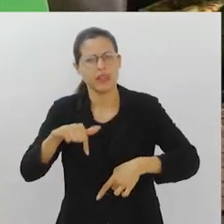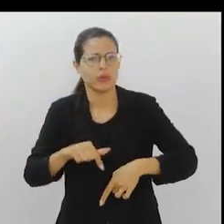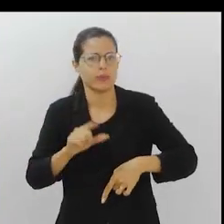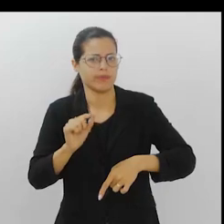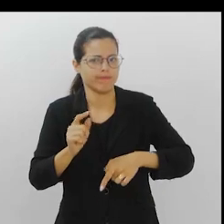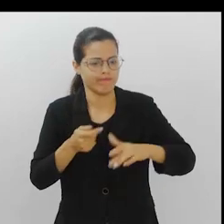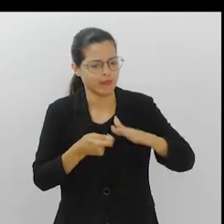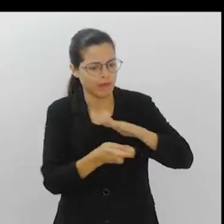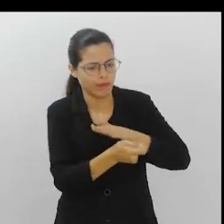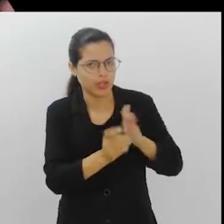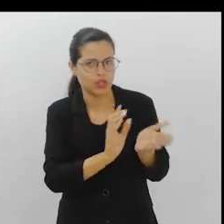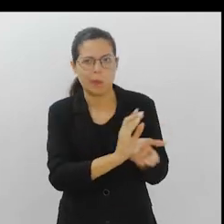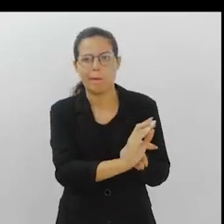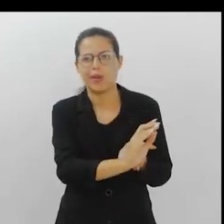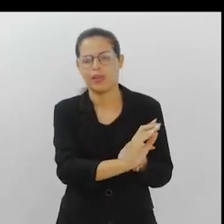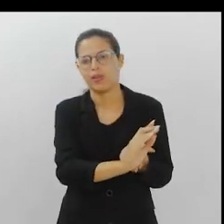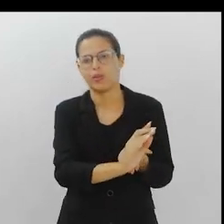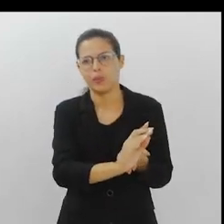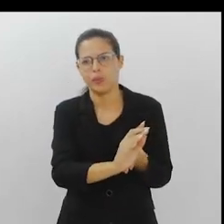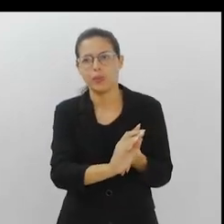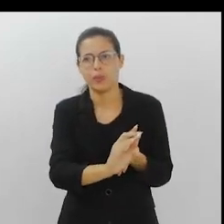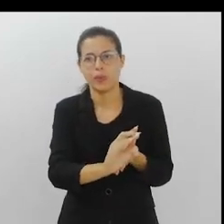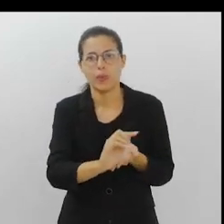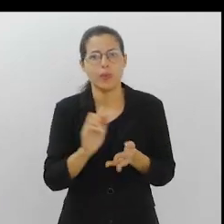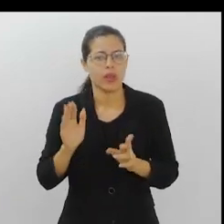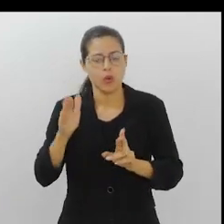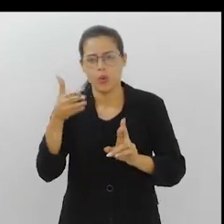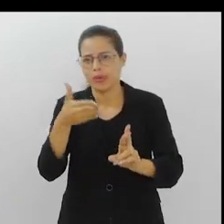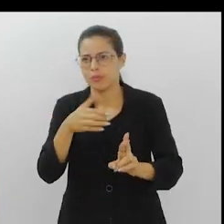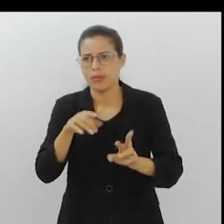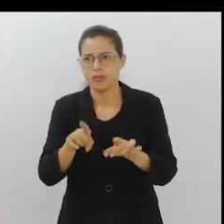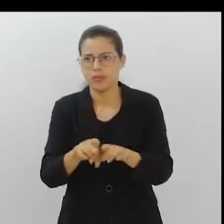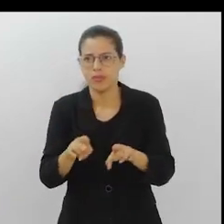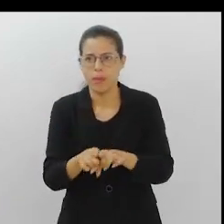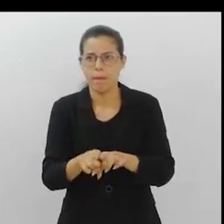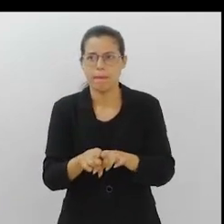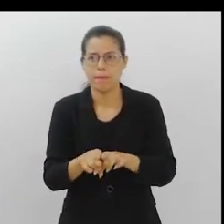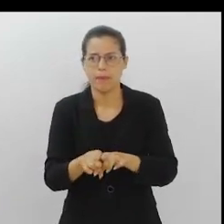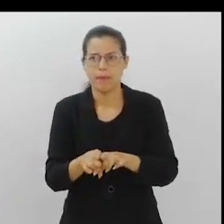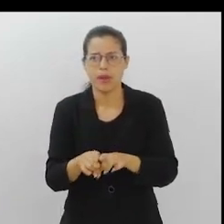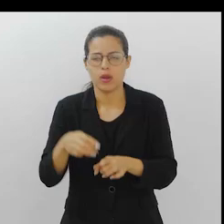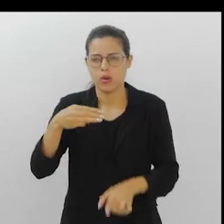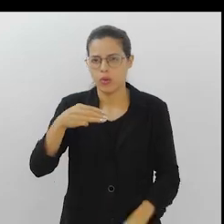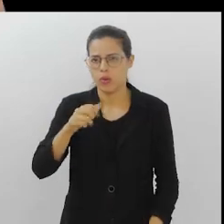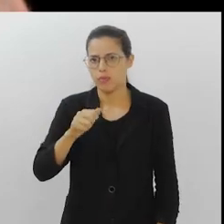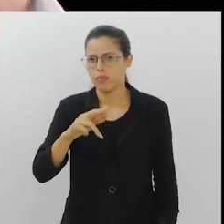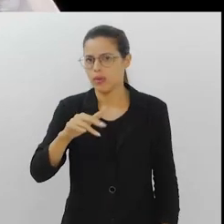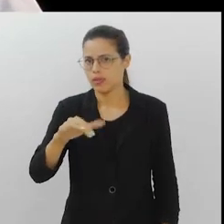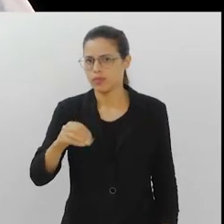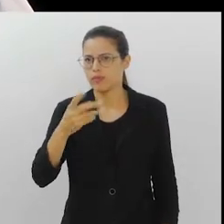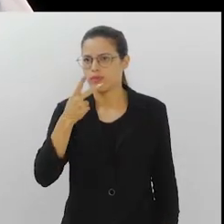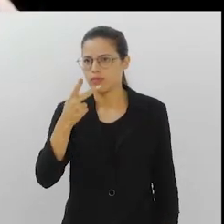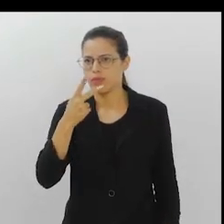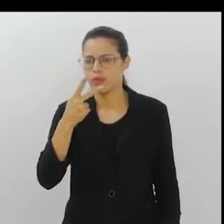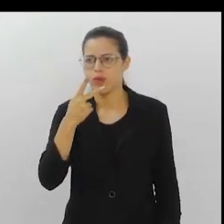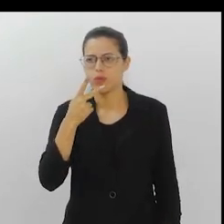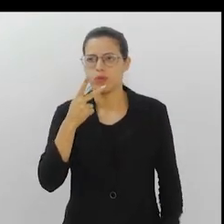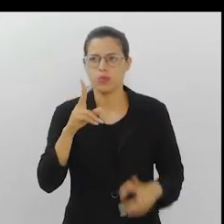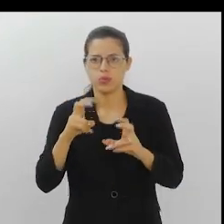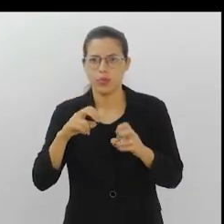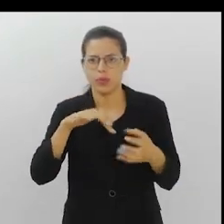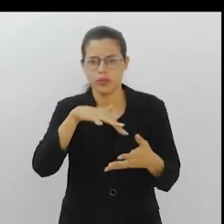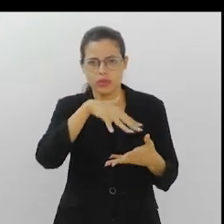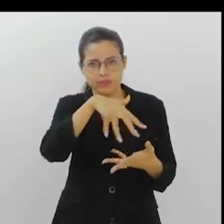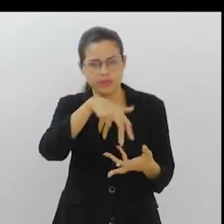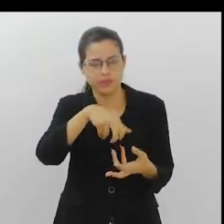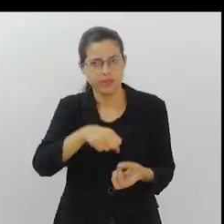são os desafios de investimento, de reconhecimento, que são os desafios que as próprias grandes empresas enfrentam. E o Márcio até colocou algumas questões aqui. Mas elas são a